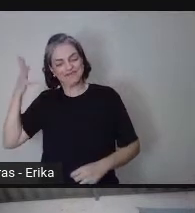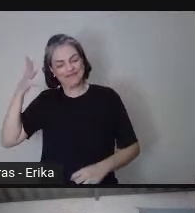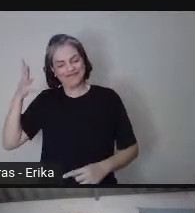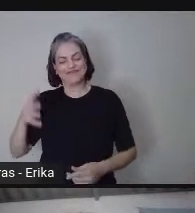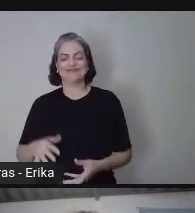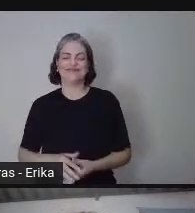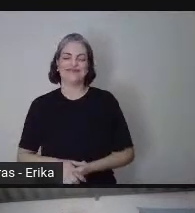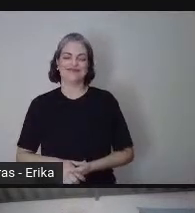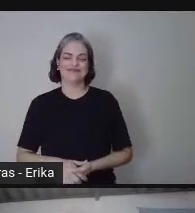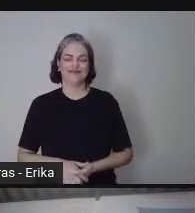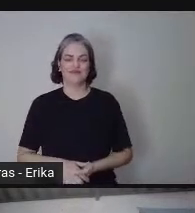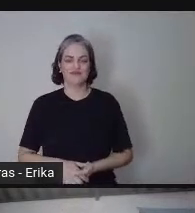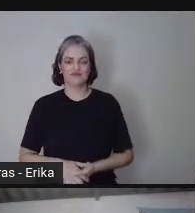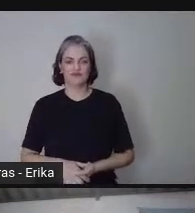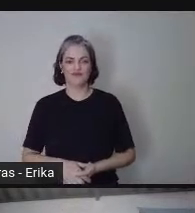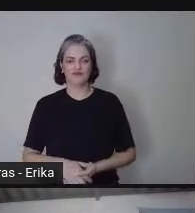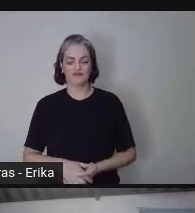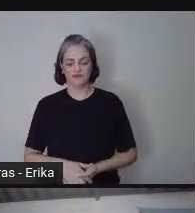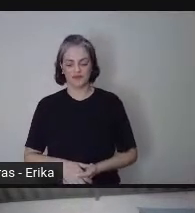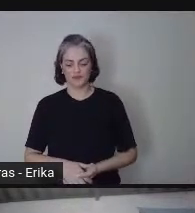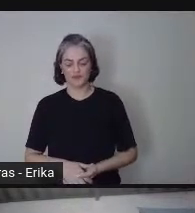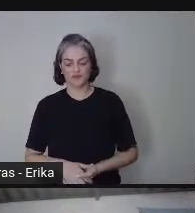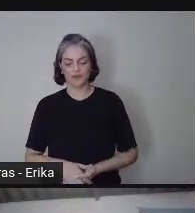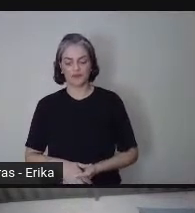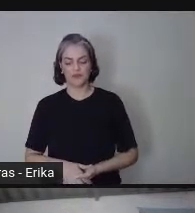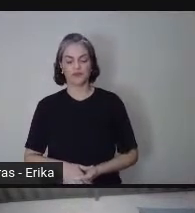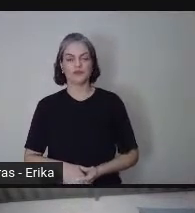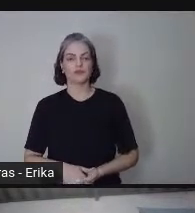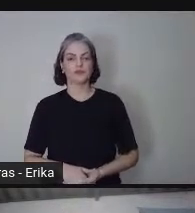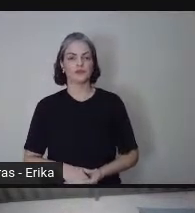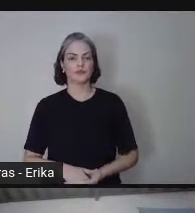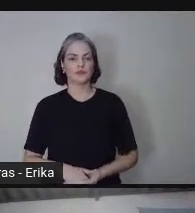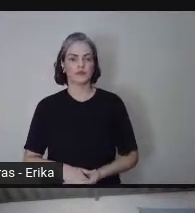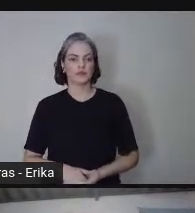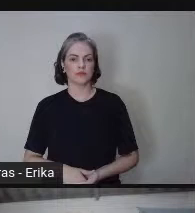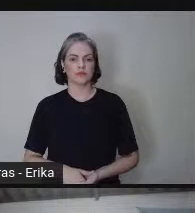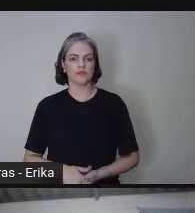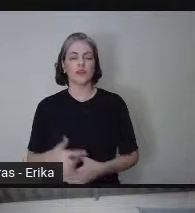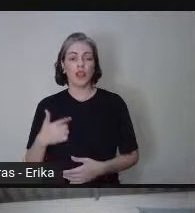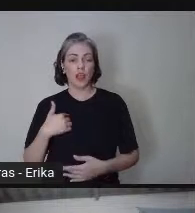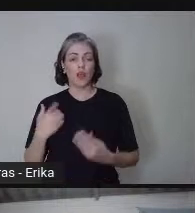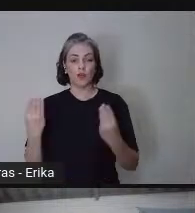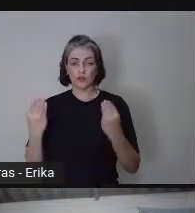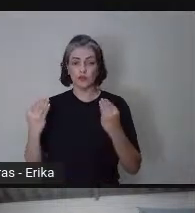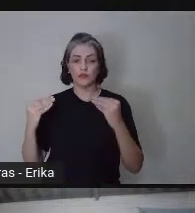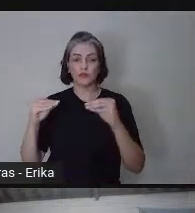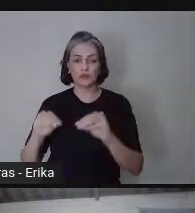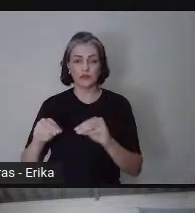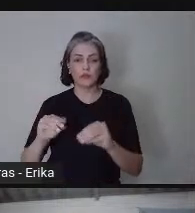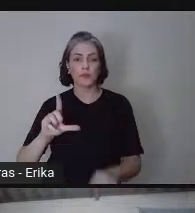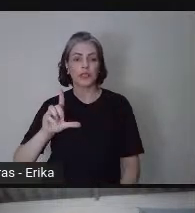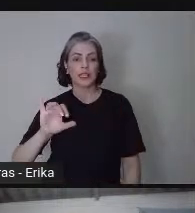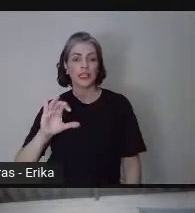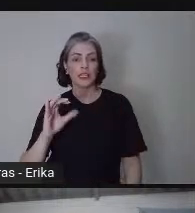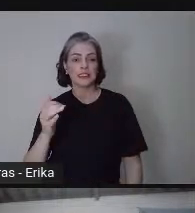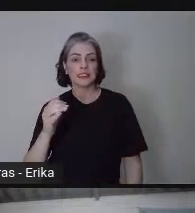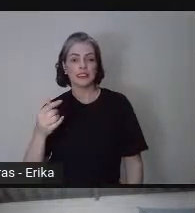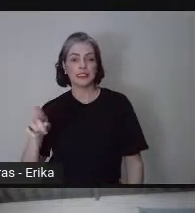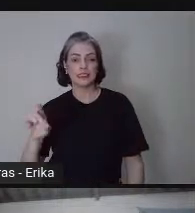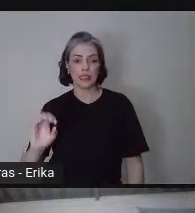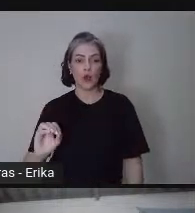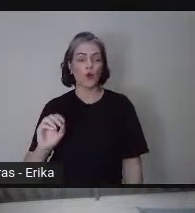Vamos lá. Aqui, eu botei uma lição, uma lição nada mais é que